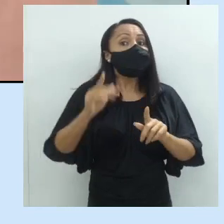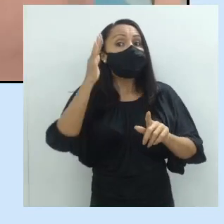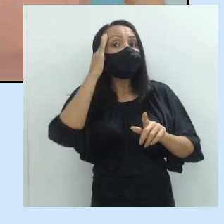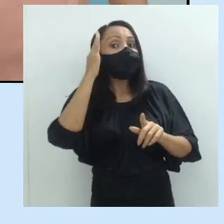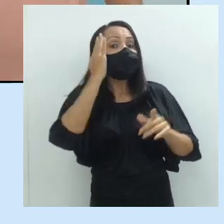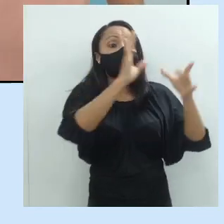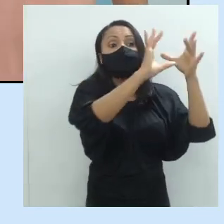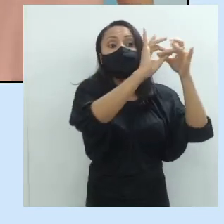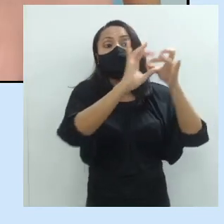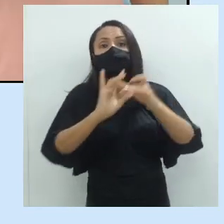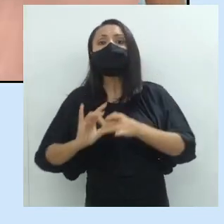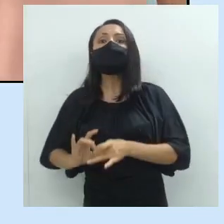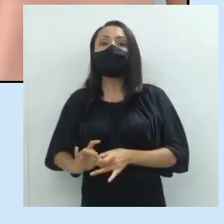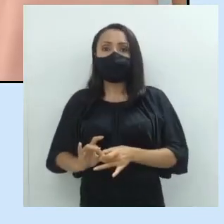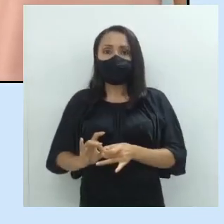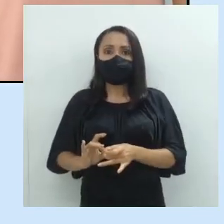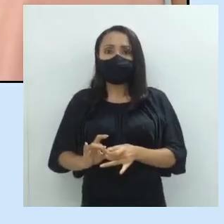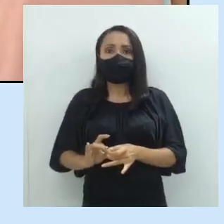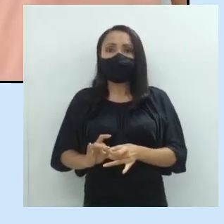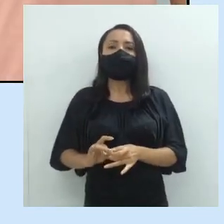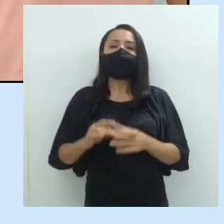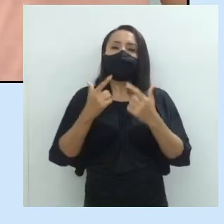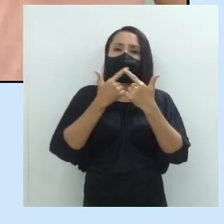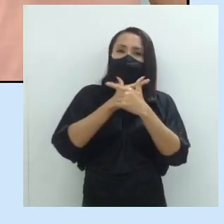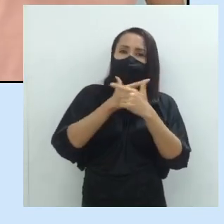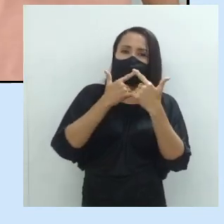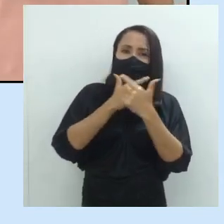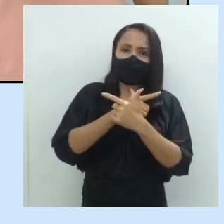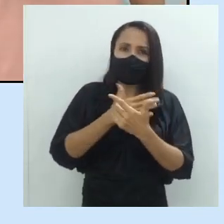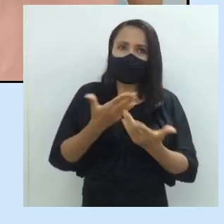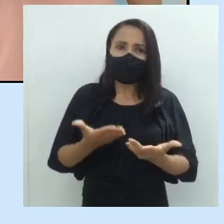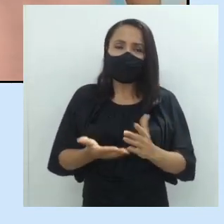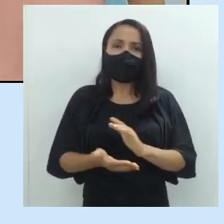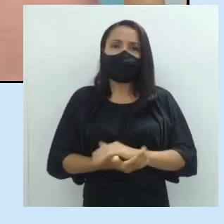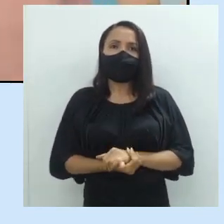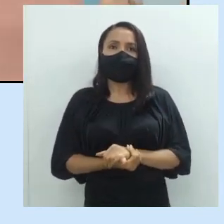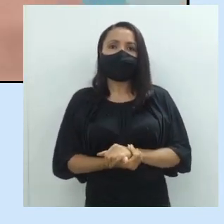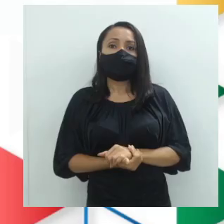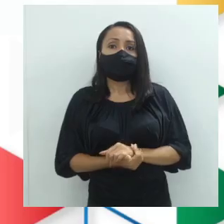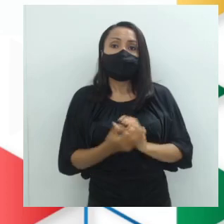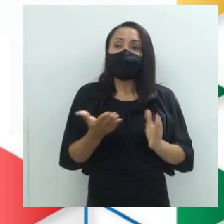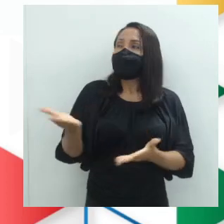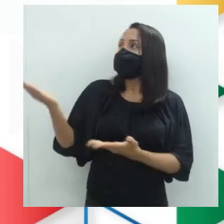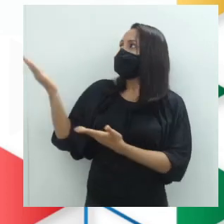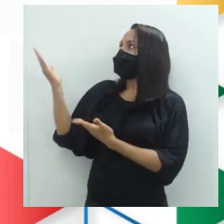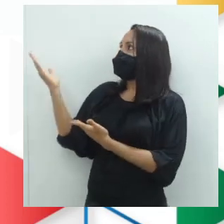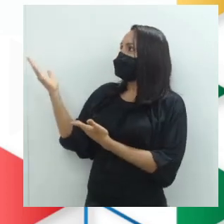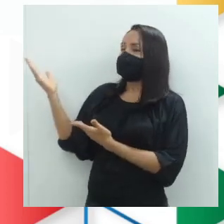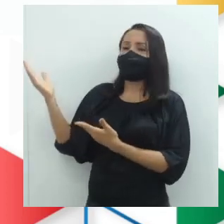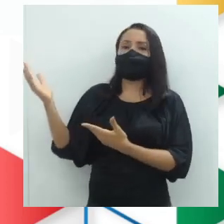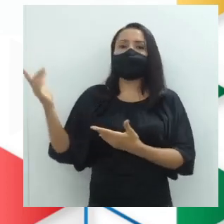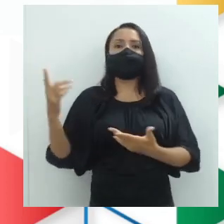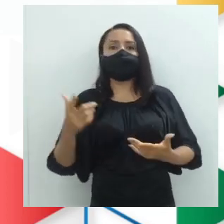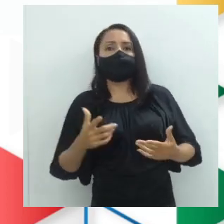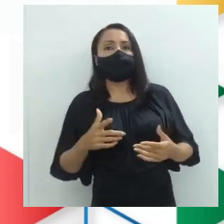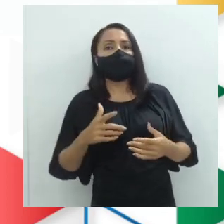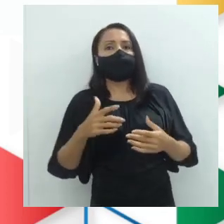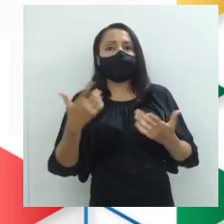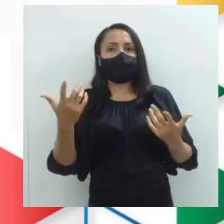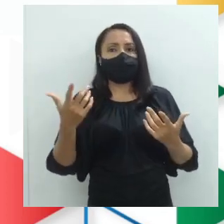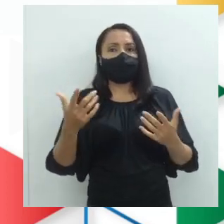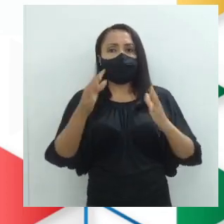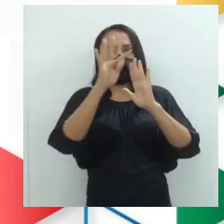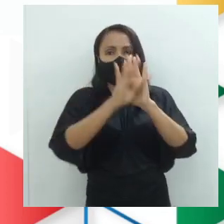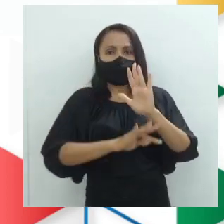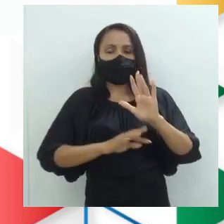contexto, pelo humor, pelo sarcasmo dela. E aqui nós temos um outro texto diferente